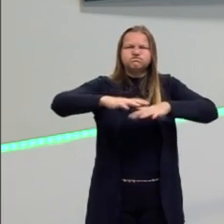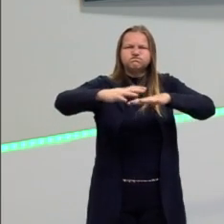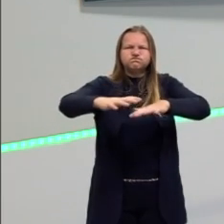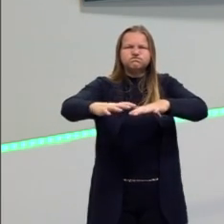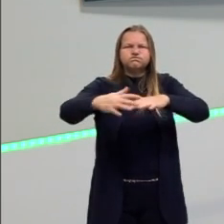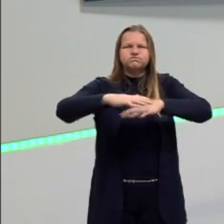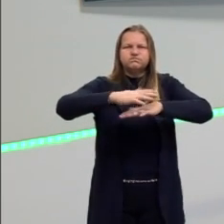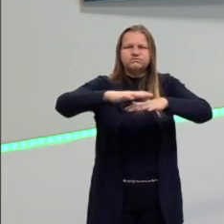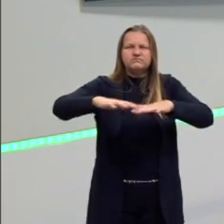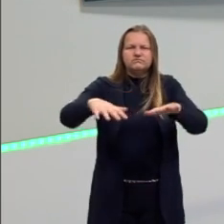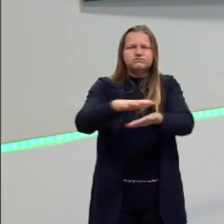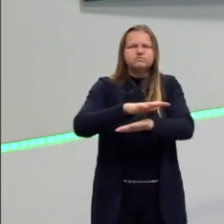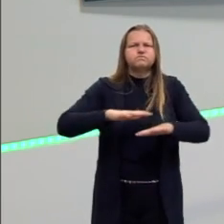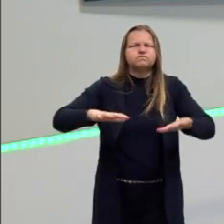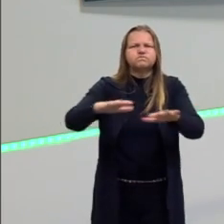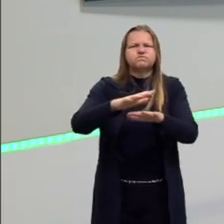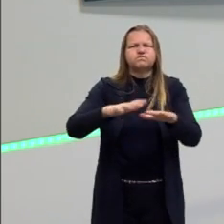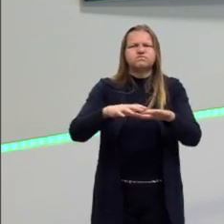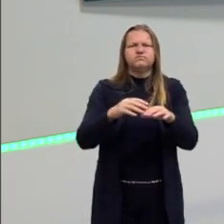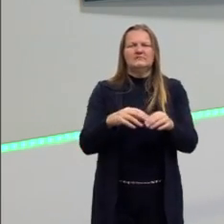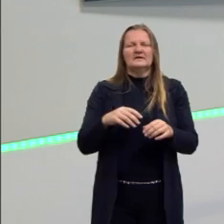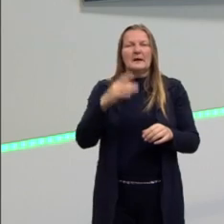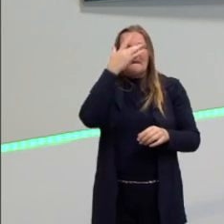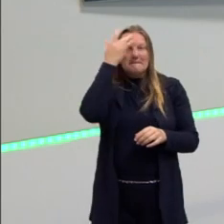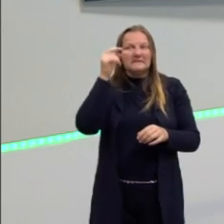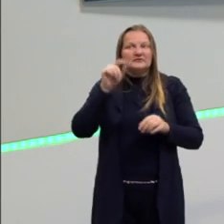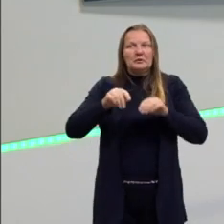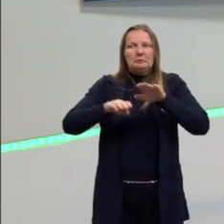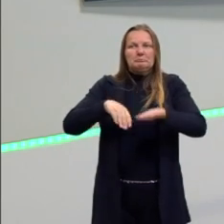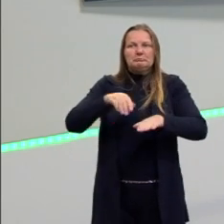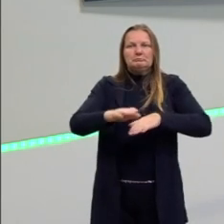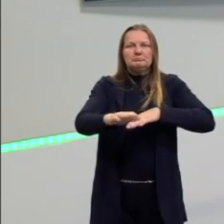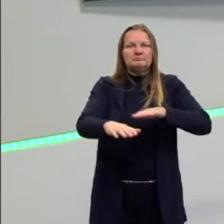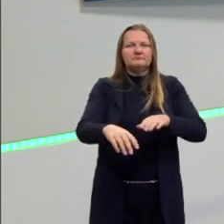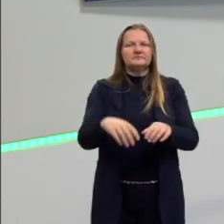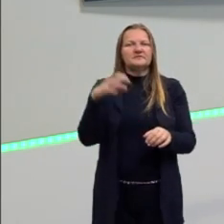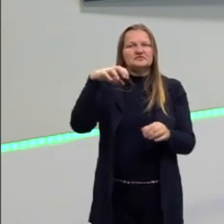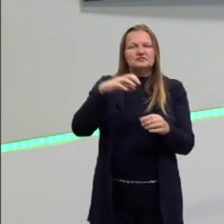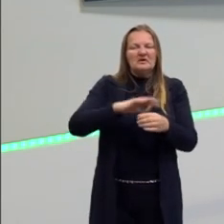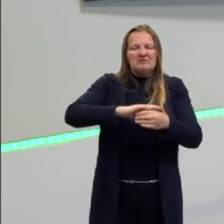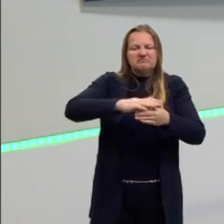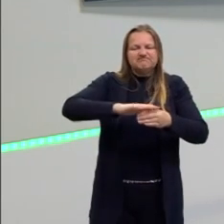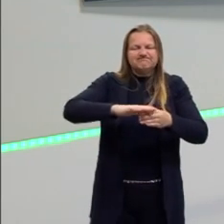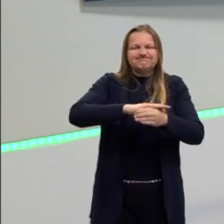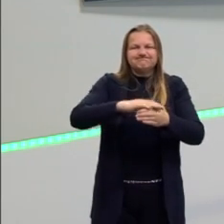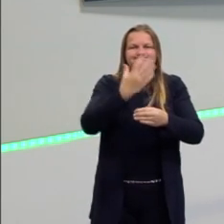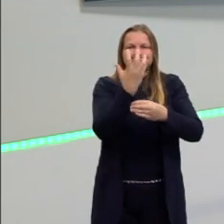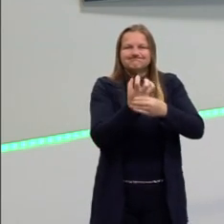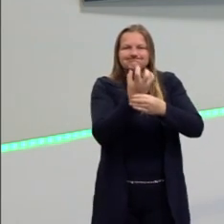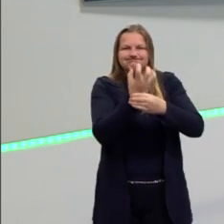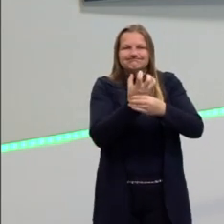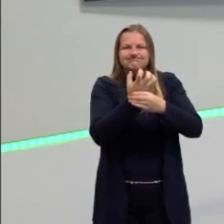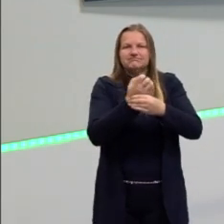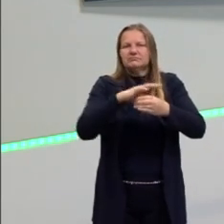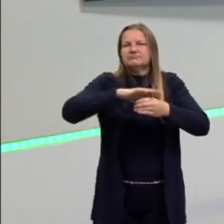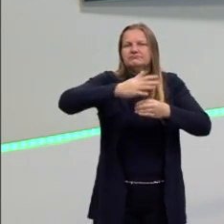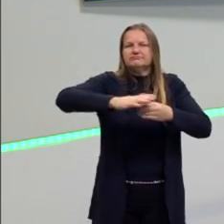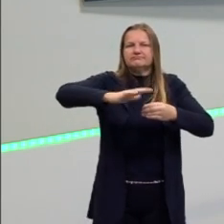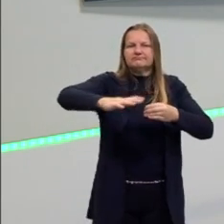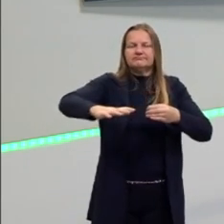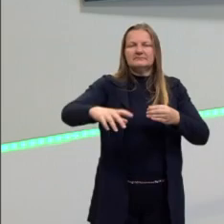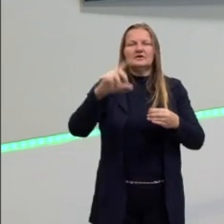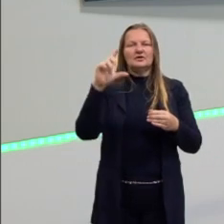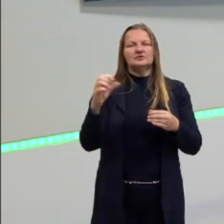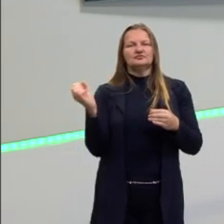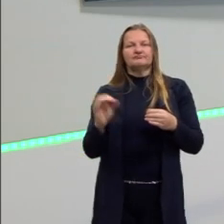torrencial, o que vai acontecer? Entupir os esgotos. Às vezes, até uma chuvinha já entope, né? Por causa do lixo que é tirado de qualquer